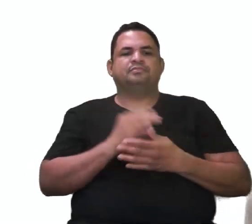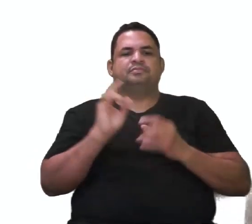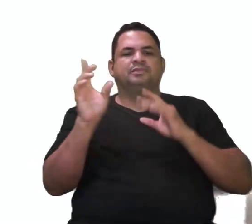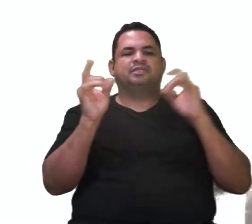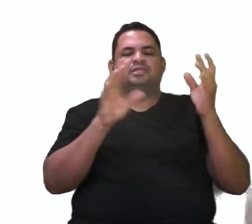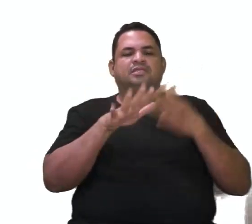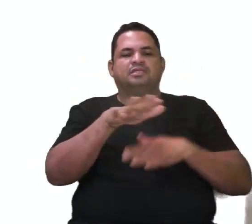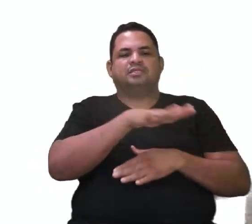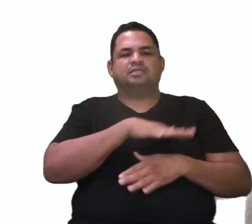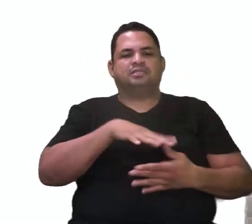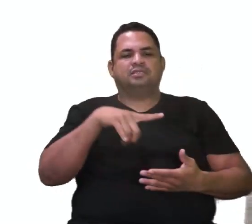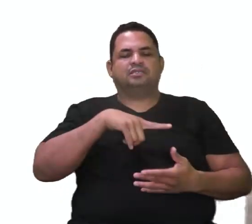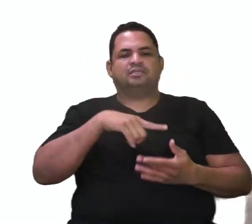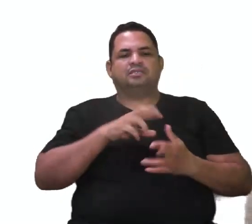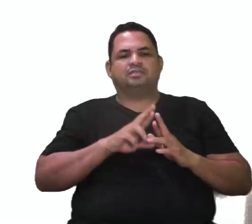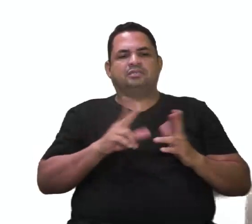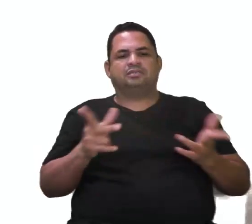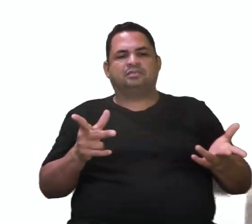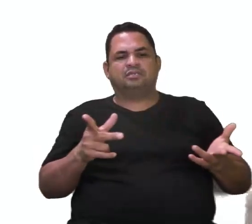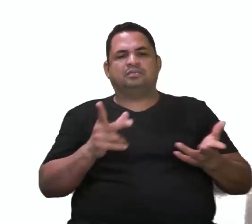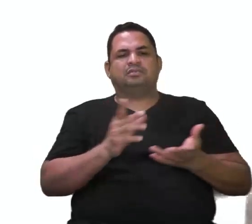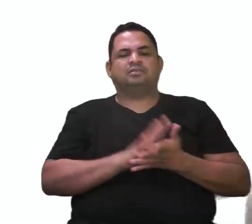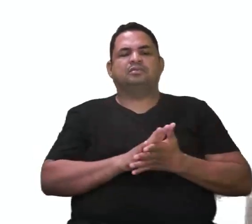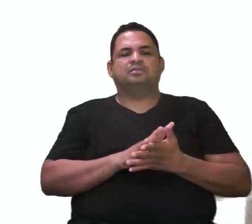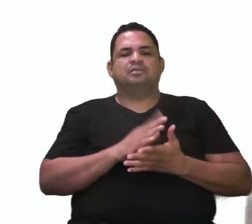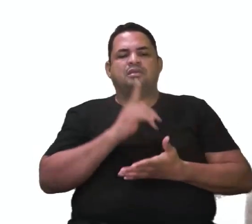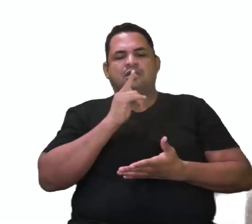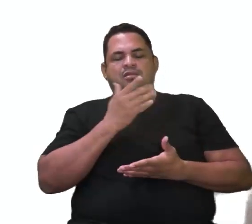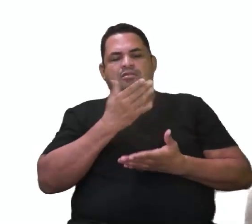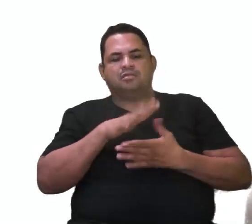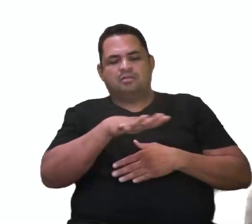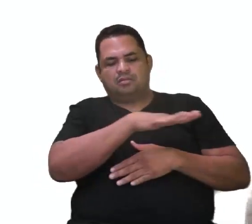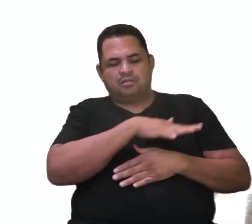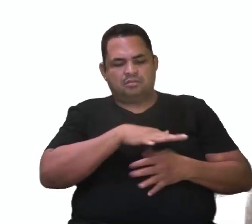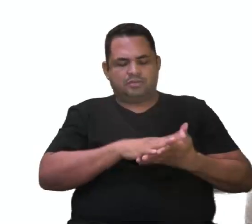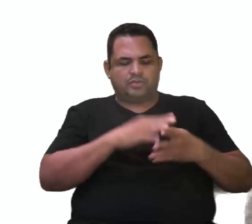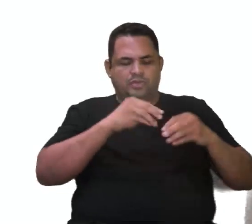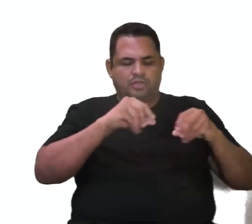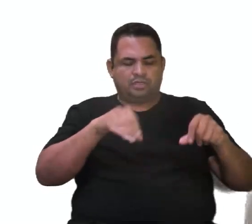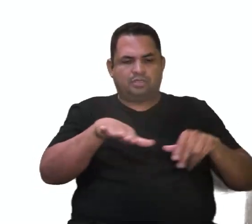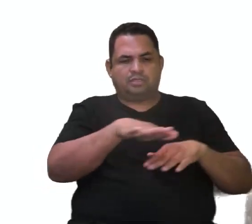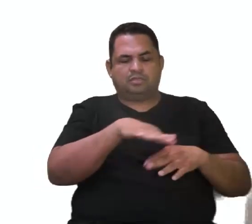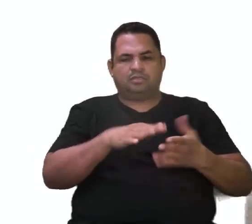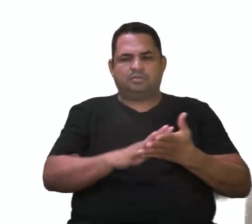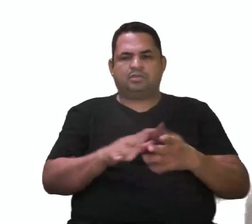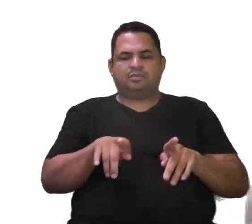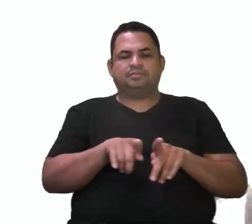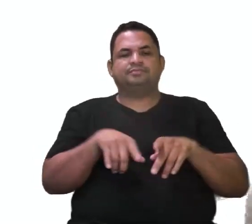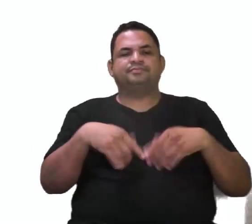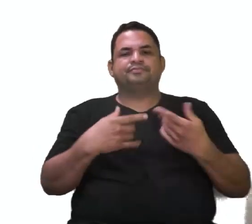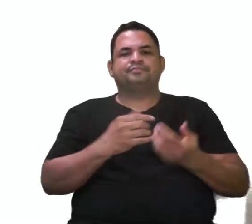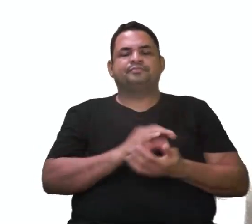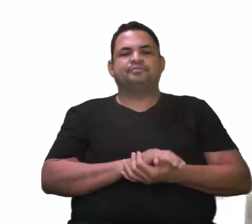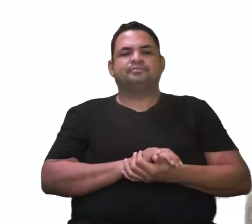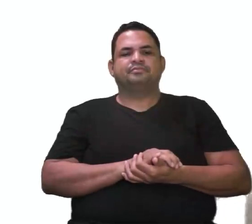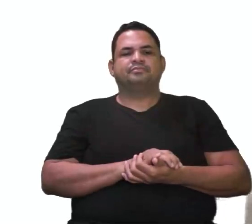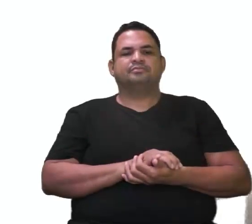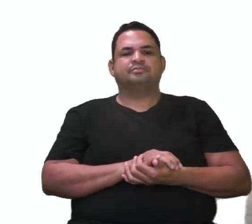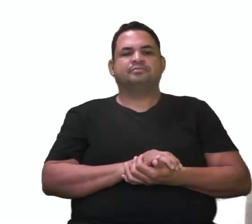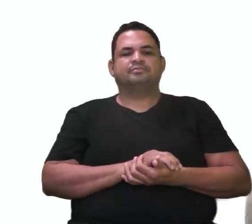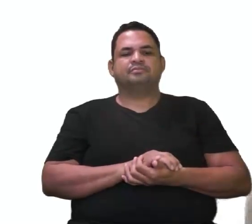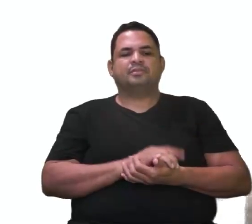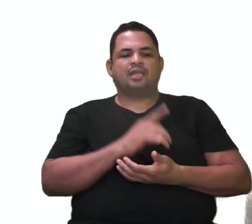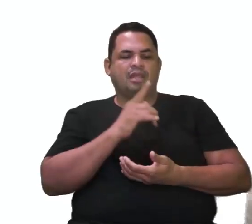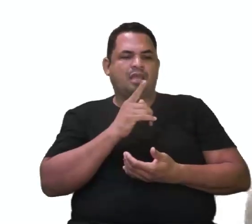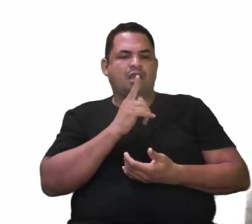cada ambiente aí, a gente tem a diferença aí dos ambientes aquáticos, o ambiente terrestre, tá bom? Então, opa, o ambiente de